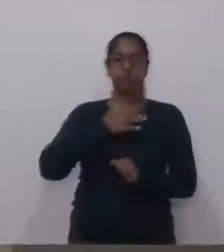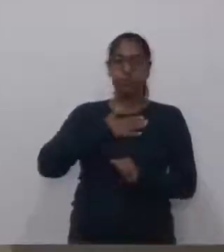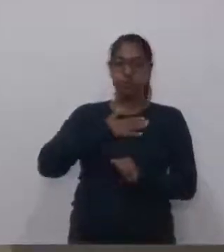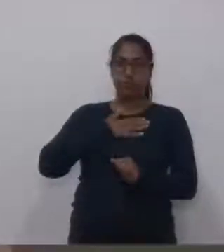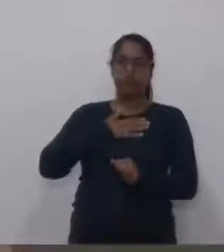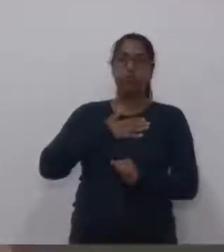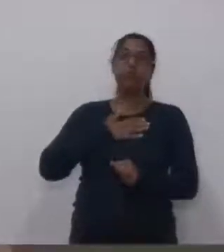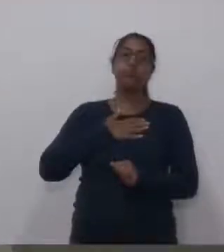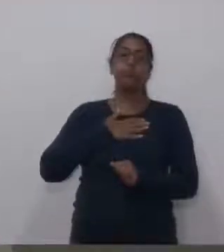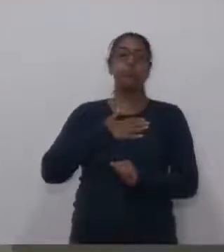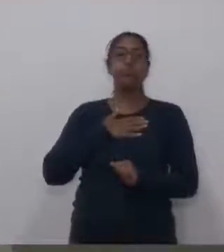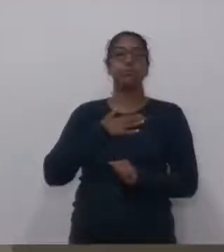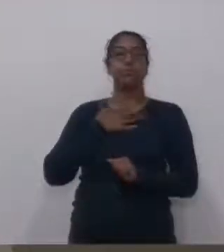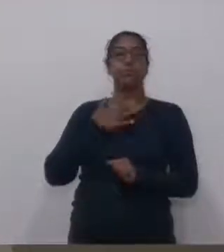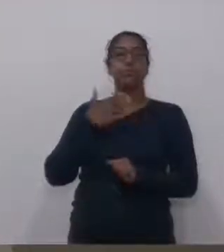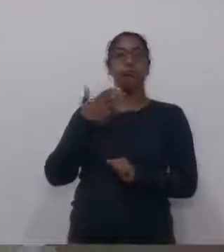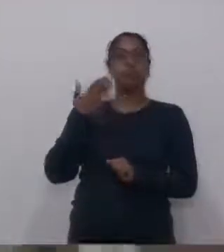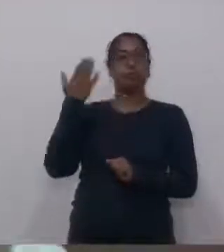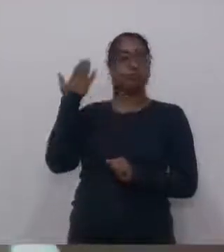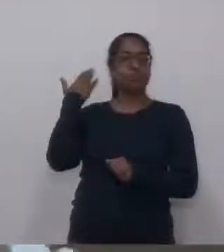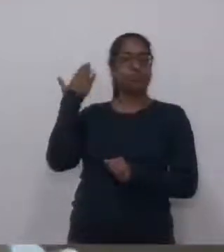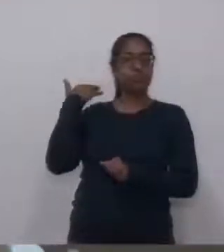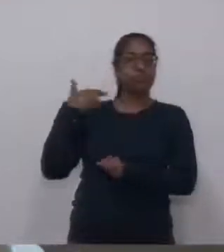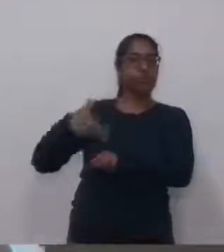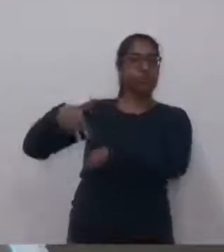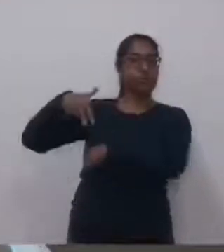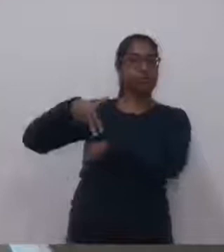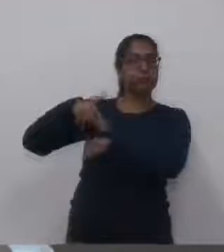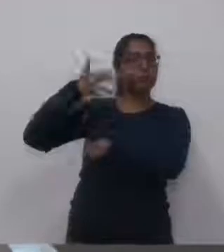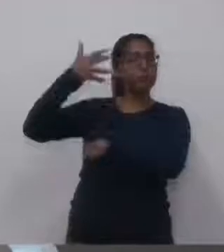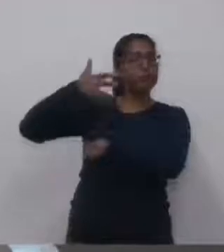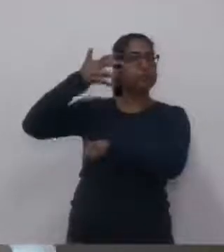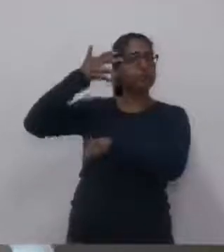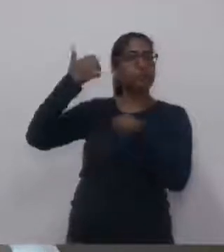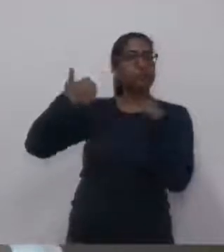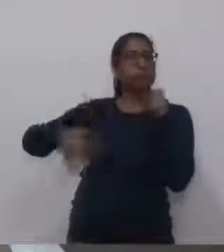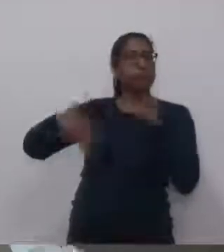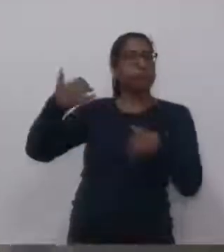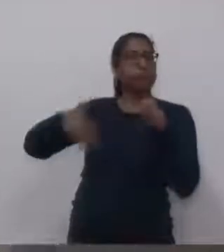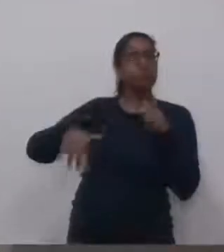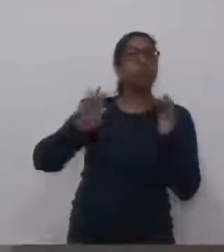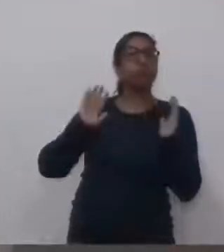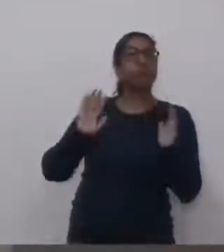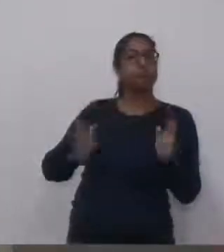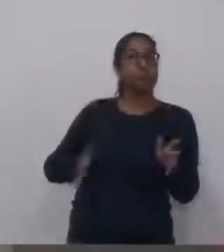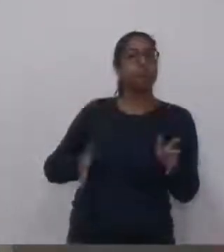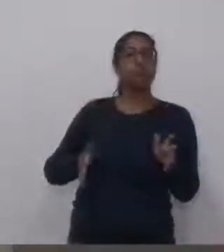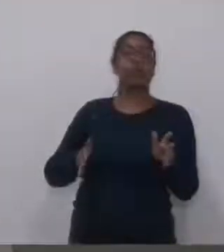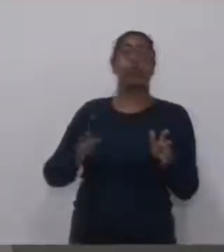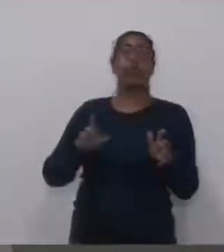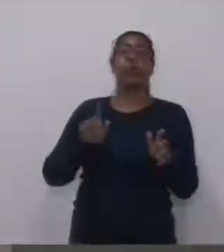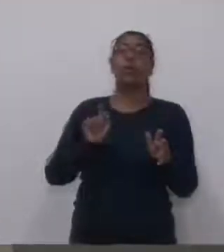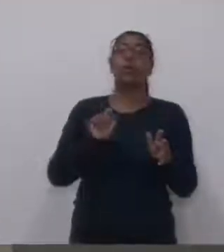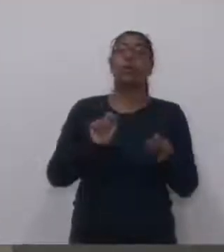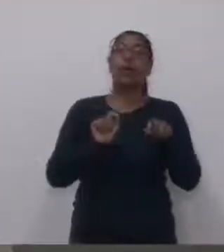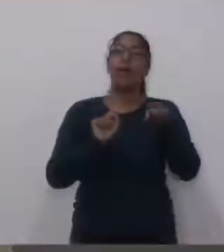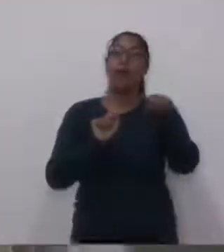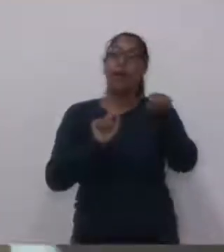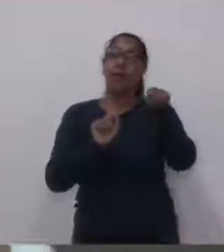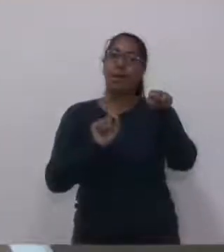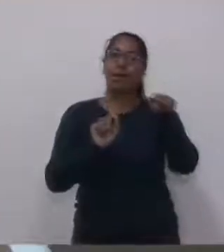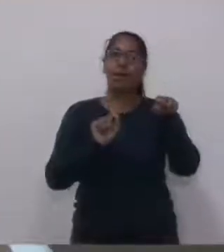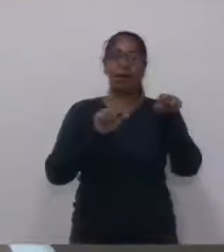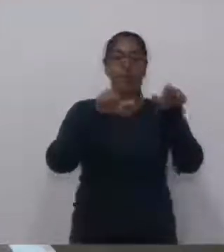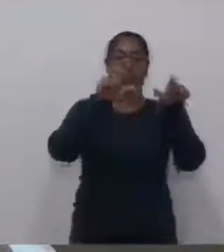Eu estive já falando algumas vezes aqui, assim como outros vereadores, da necessidade de fazer a manutenção e reforma de